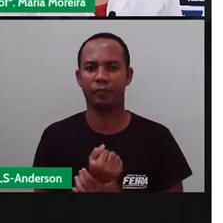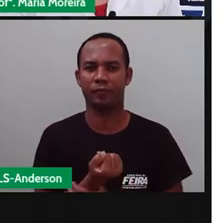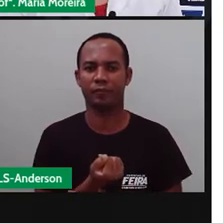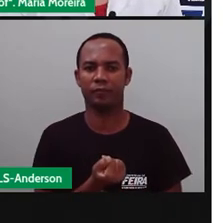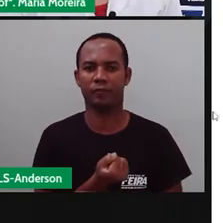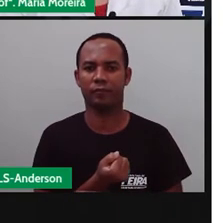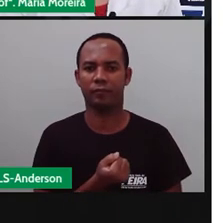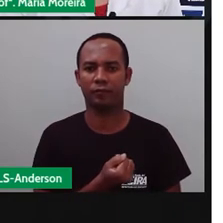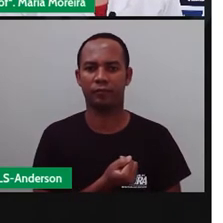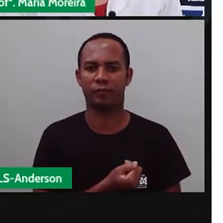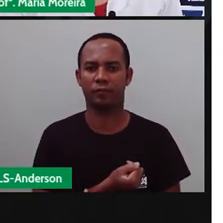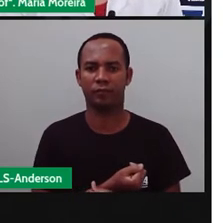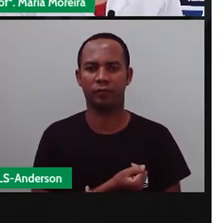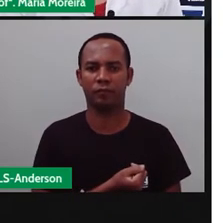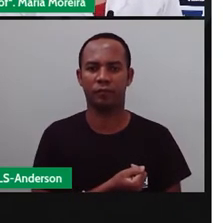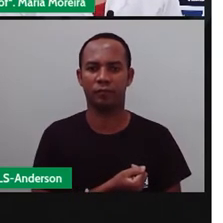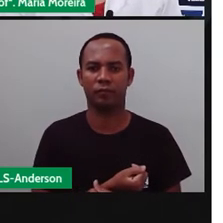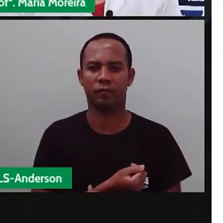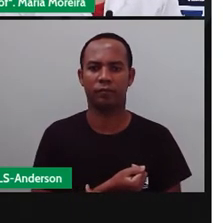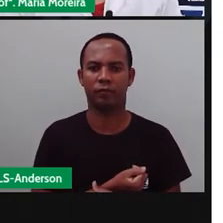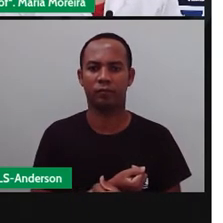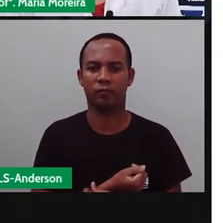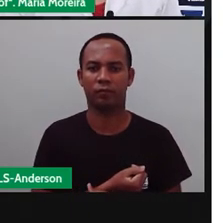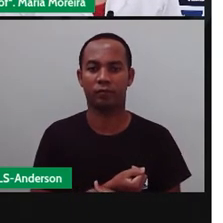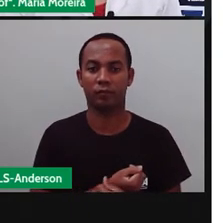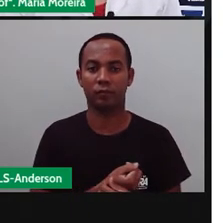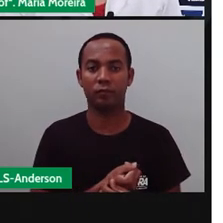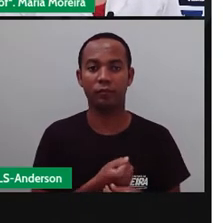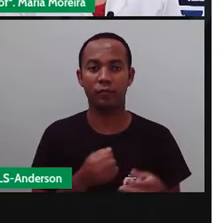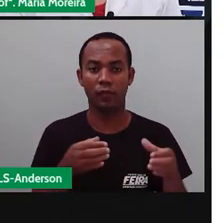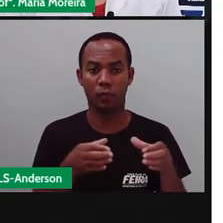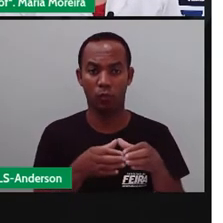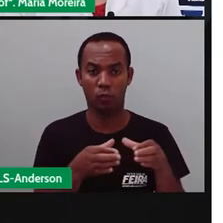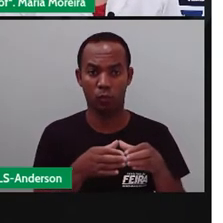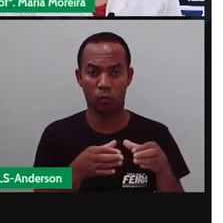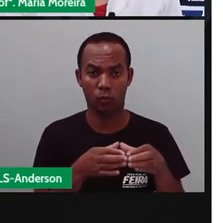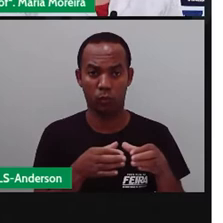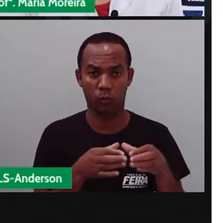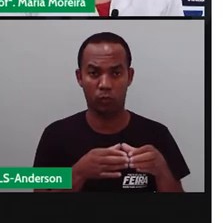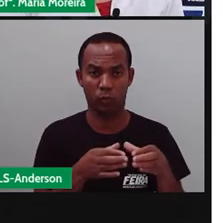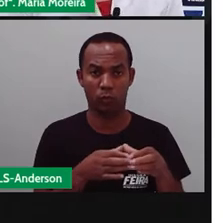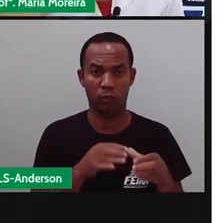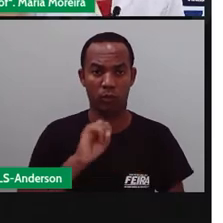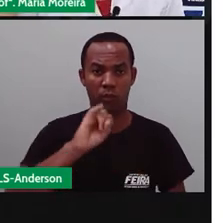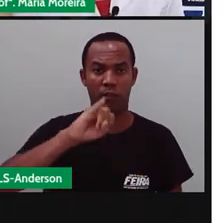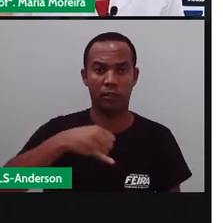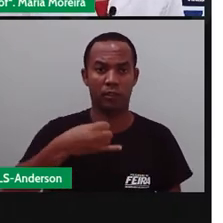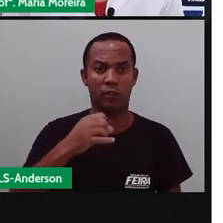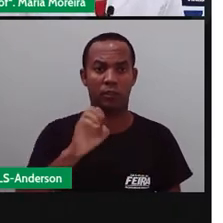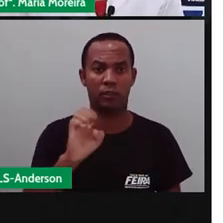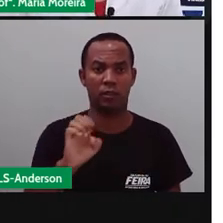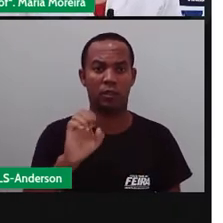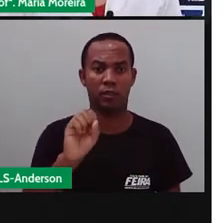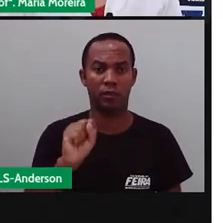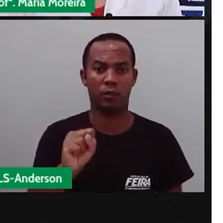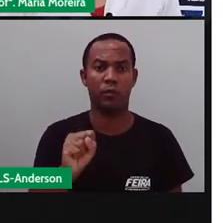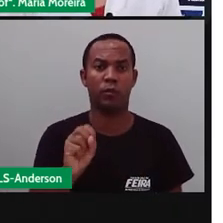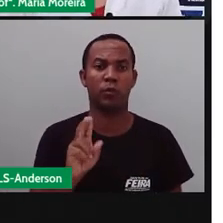Bem zilôncio. Bom, os jesuítas, né, quem eram os jesuítas? Aquelas pessoas que vieram aí,